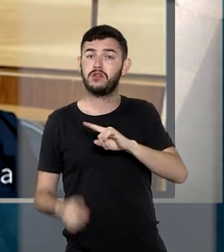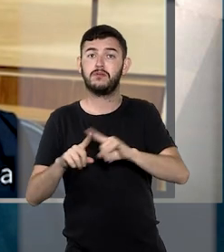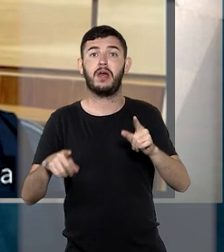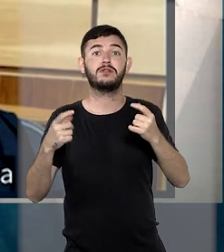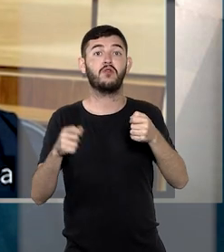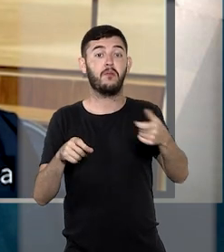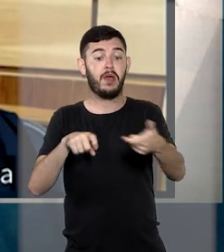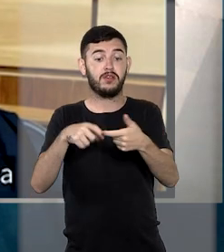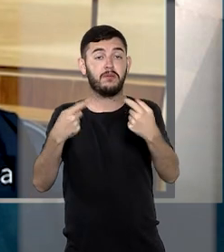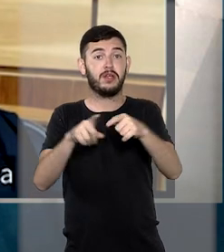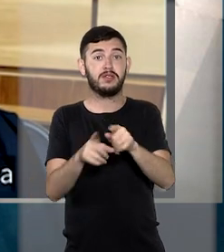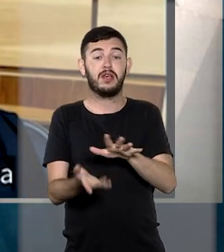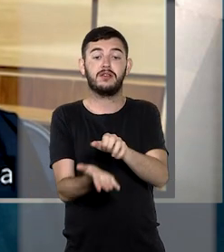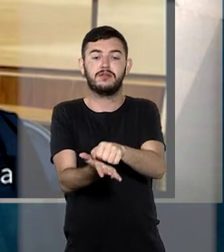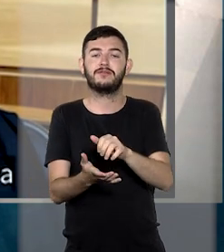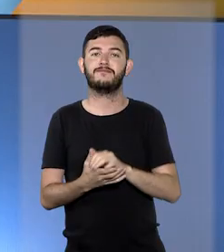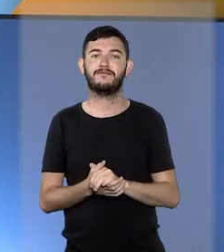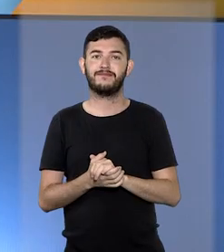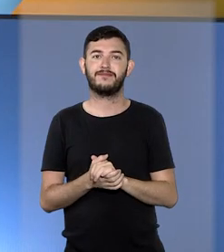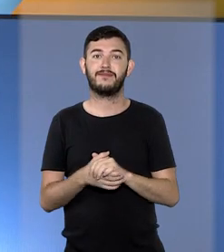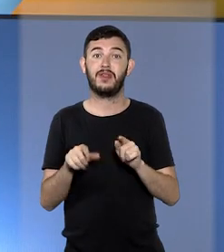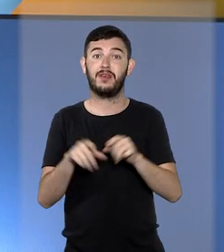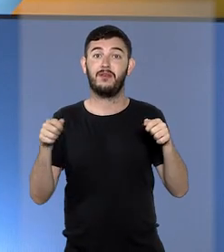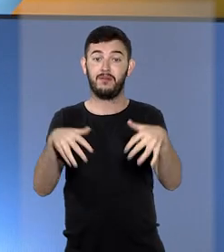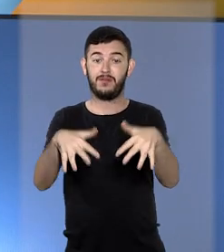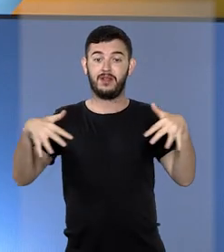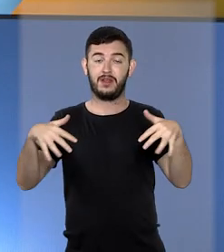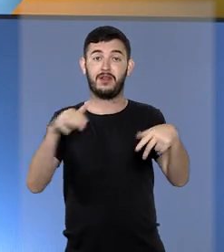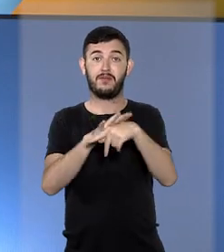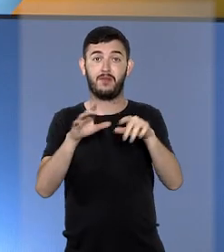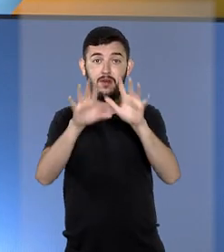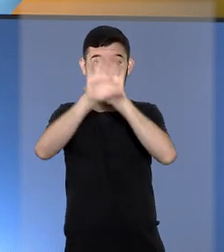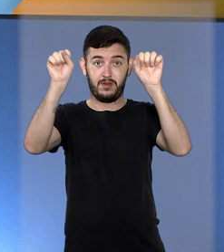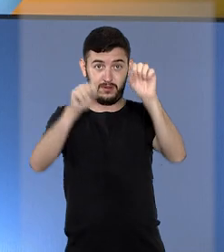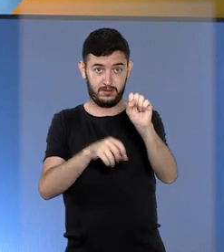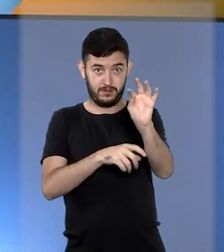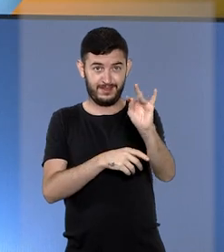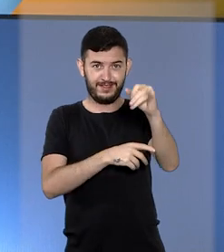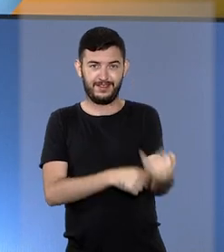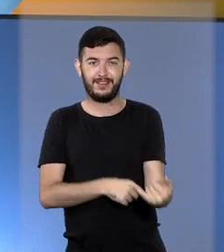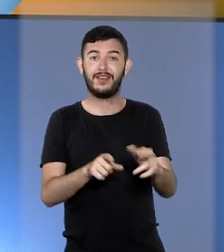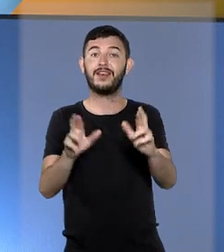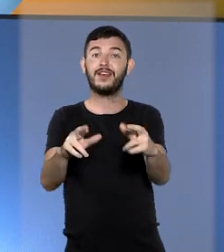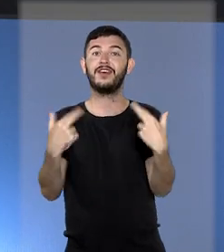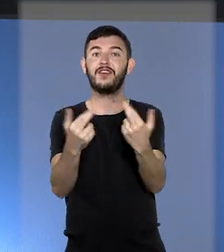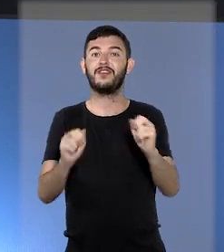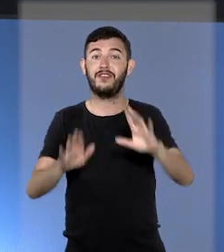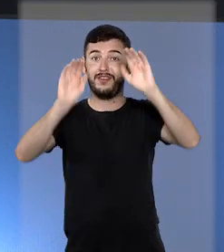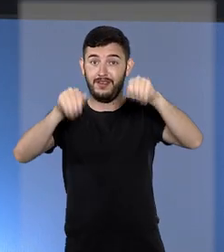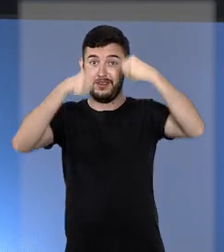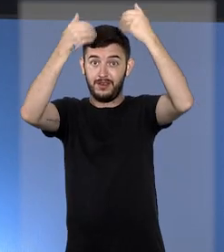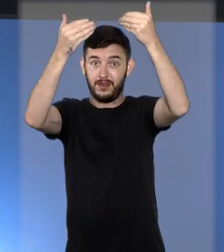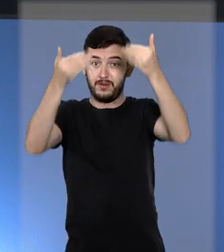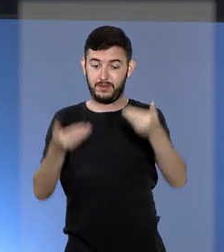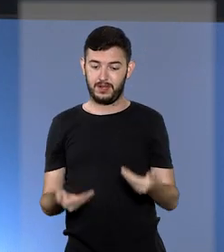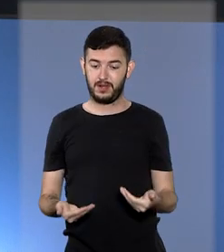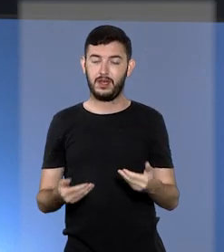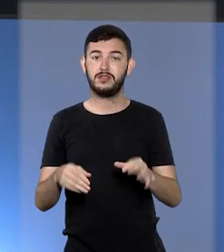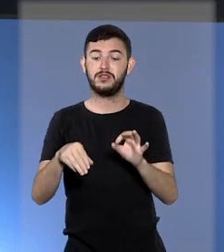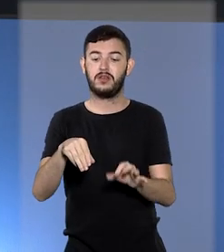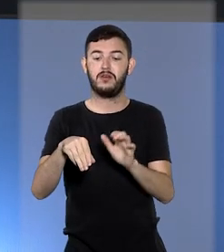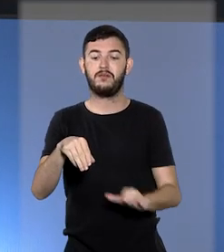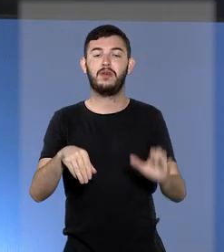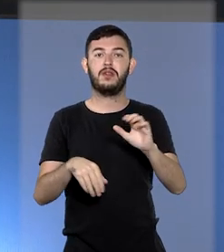desde que haja prescrição médica. E o Pleno do Superior Tribunal de Justiça realizou sessão de homenagem